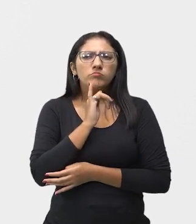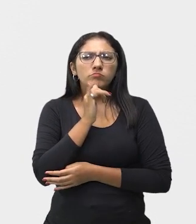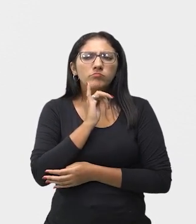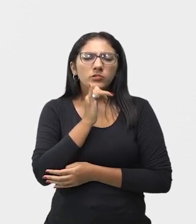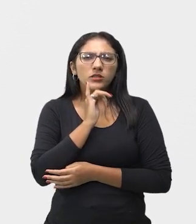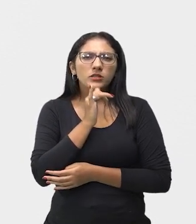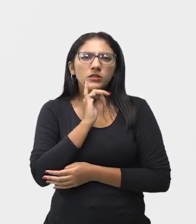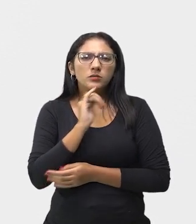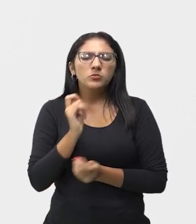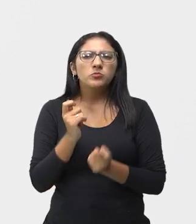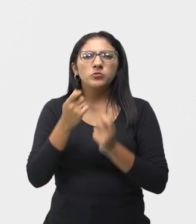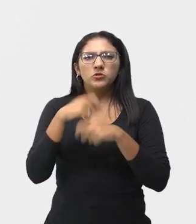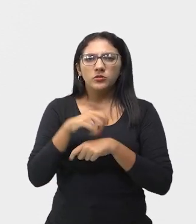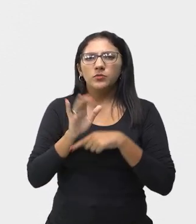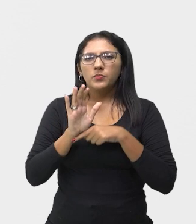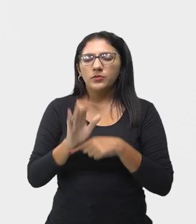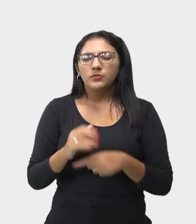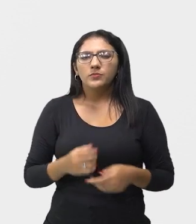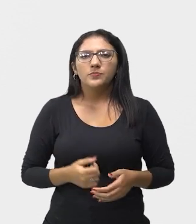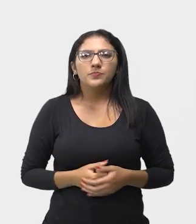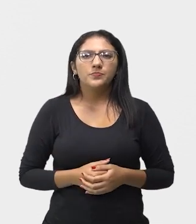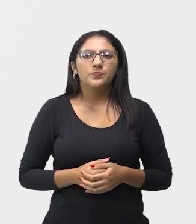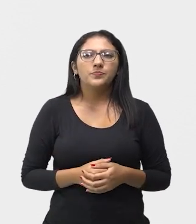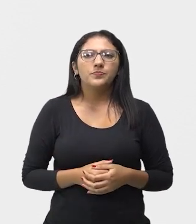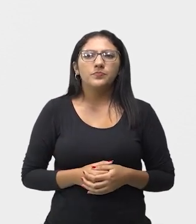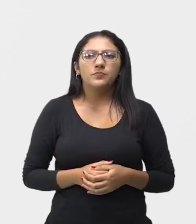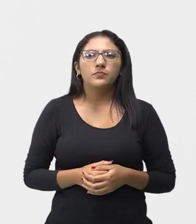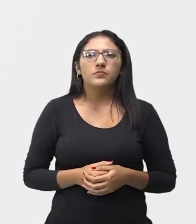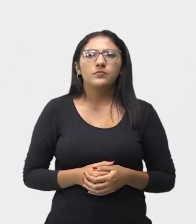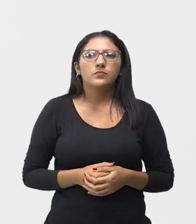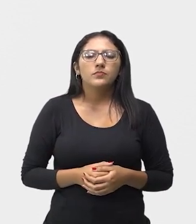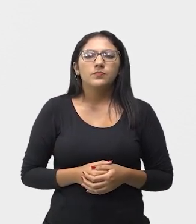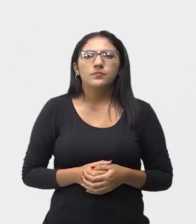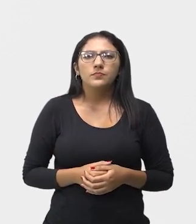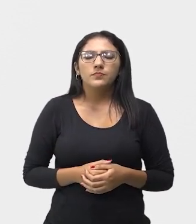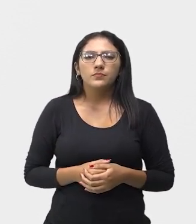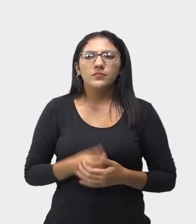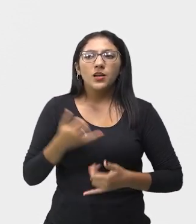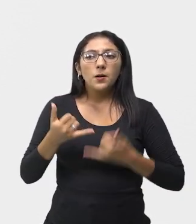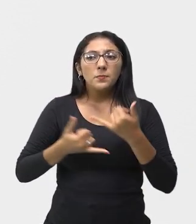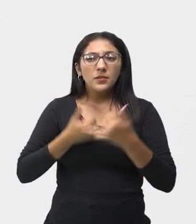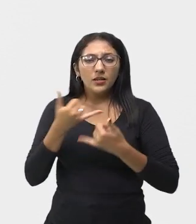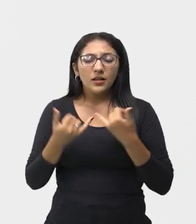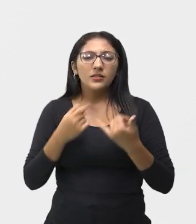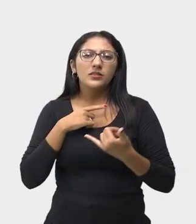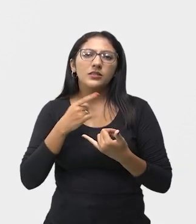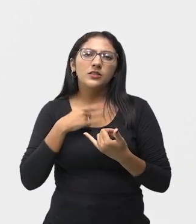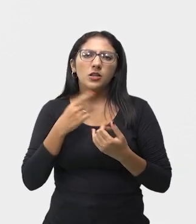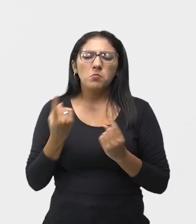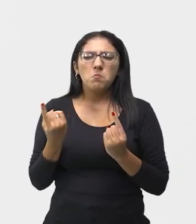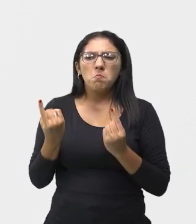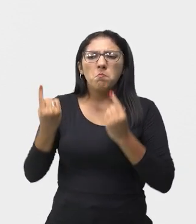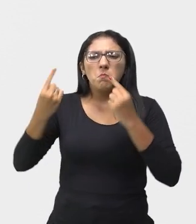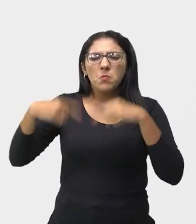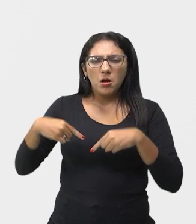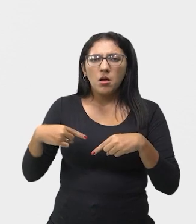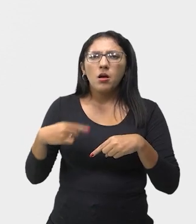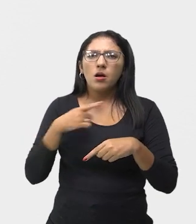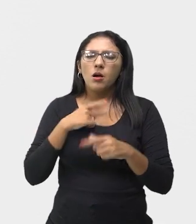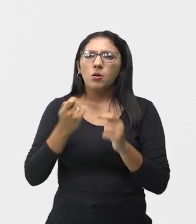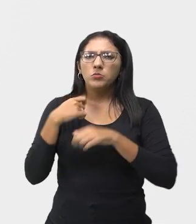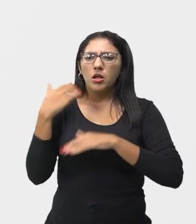teatrais. Bem, os jogos teatrais são desafios a serem